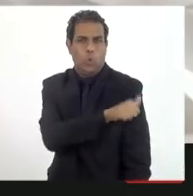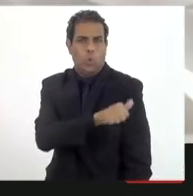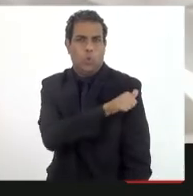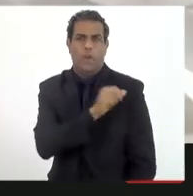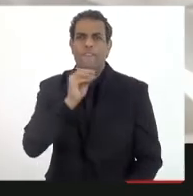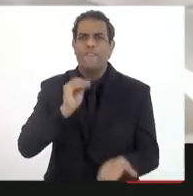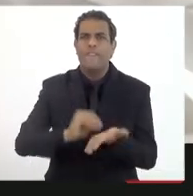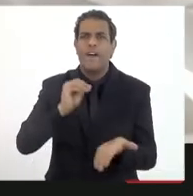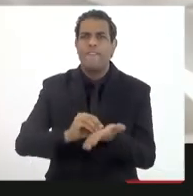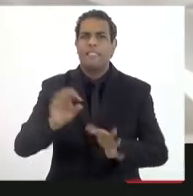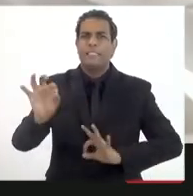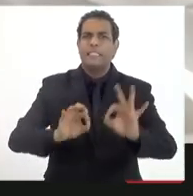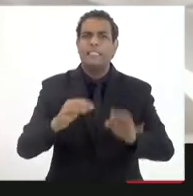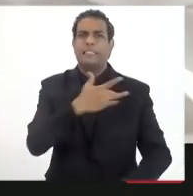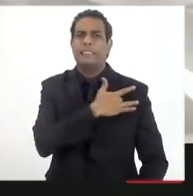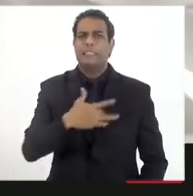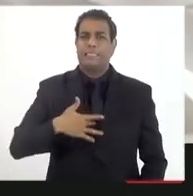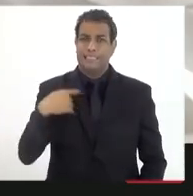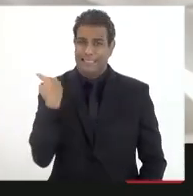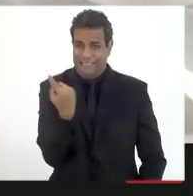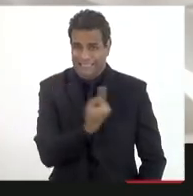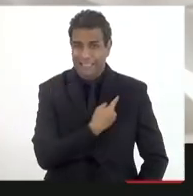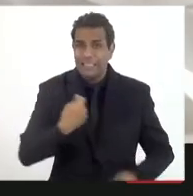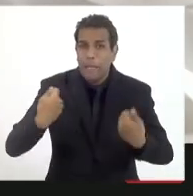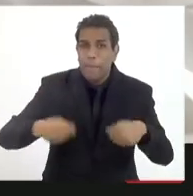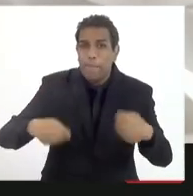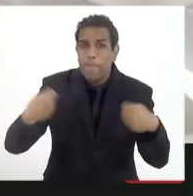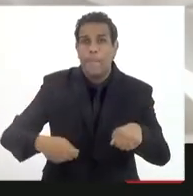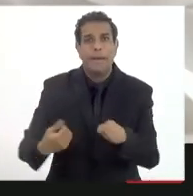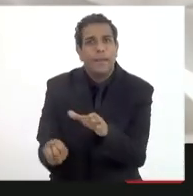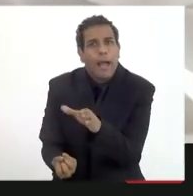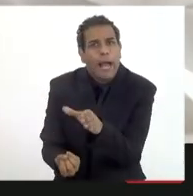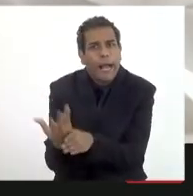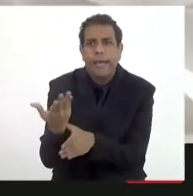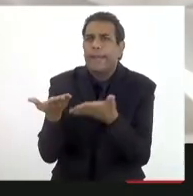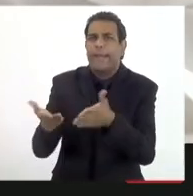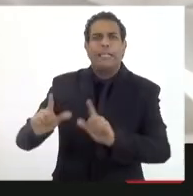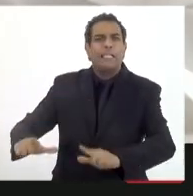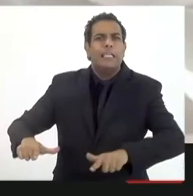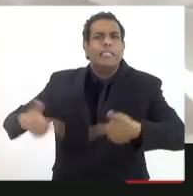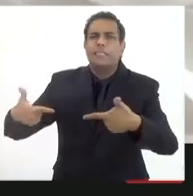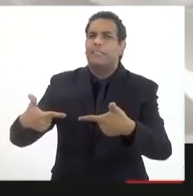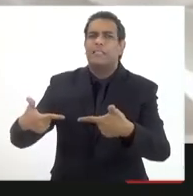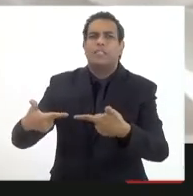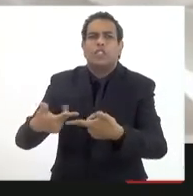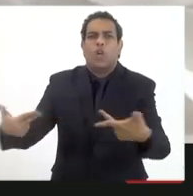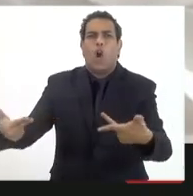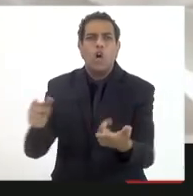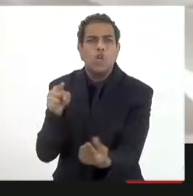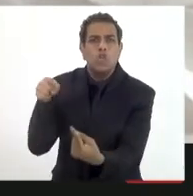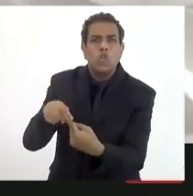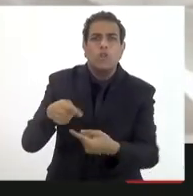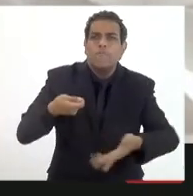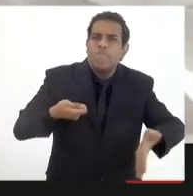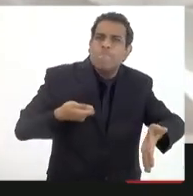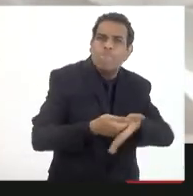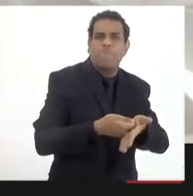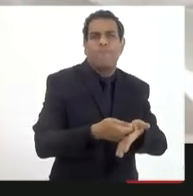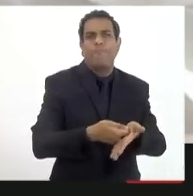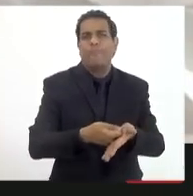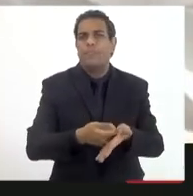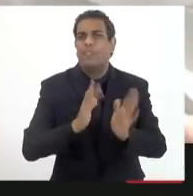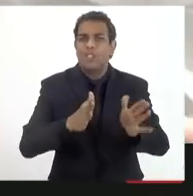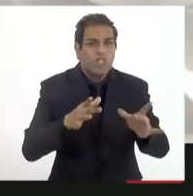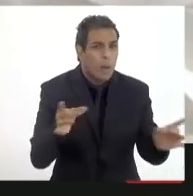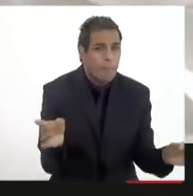também teríamos que criar algum tipo de ação de exigir desde o primeiro